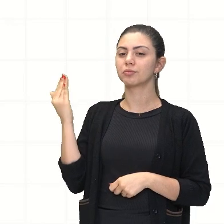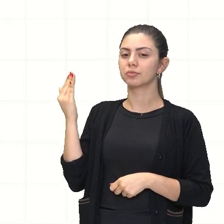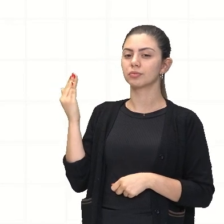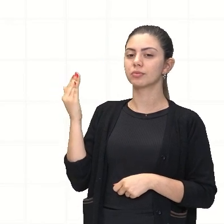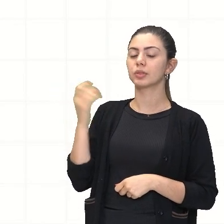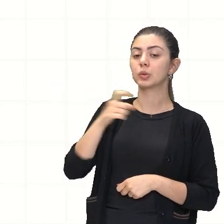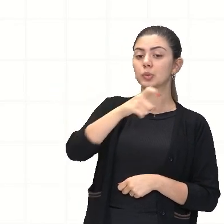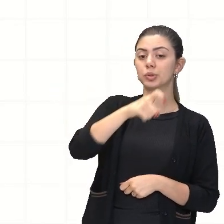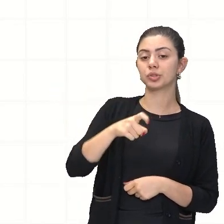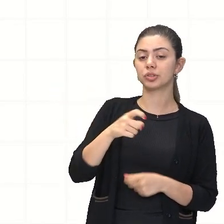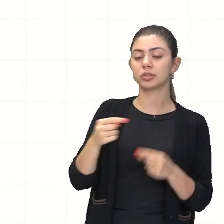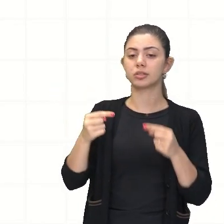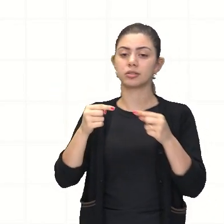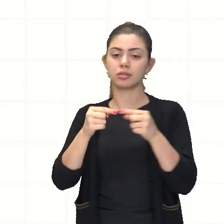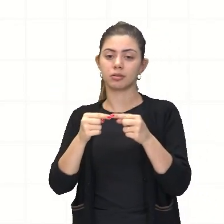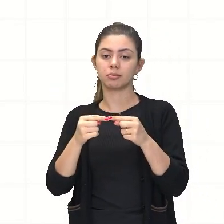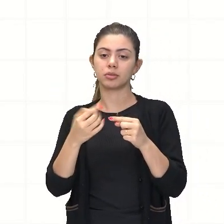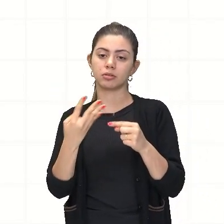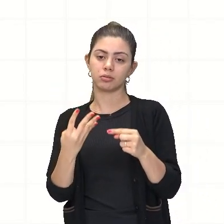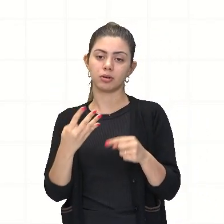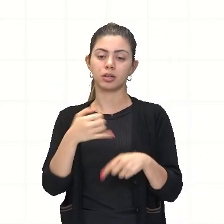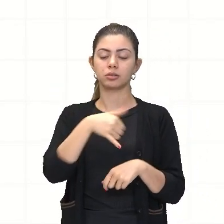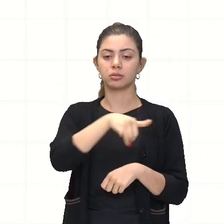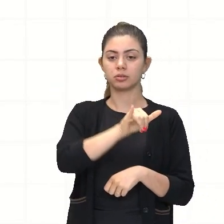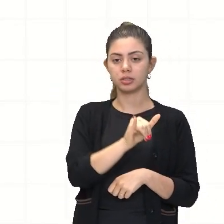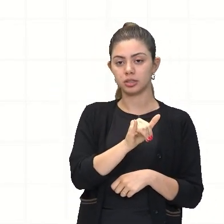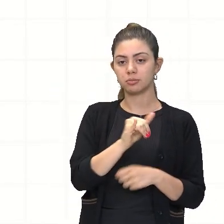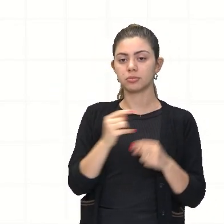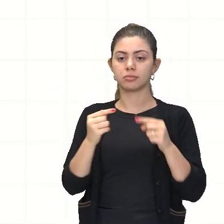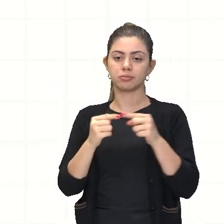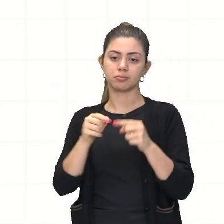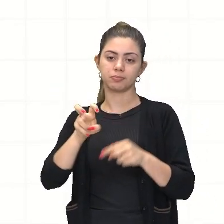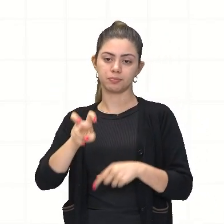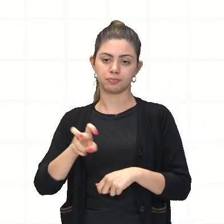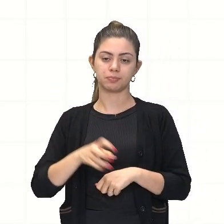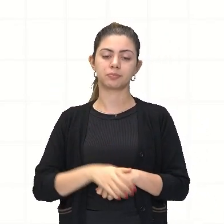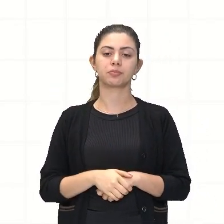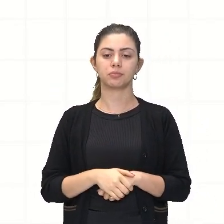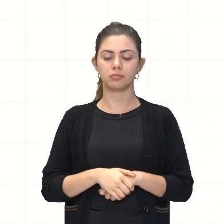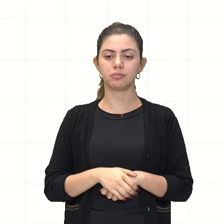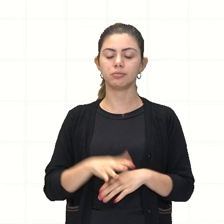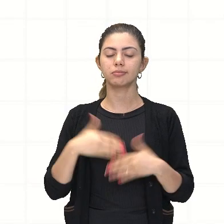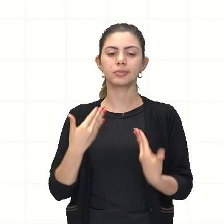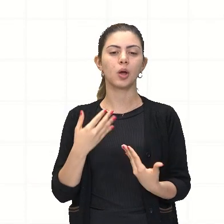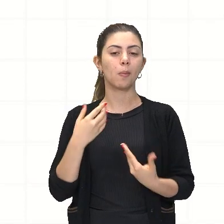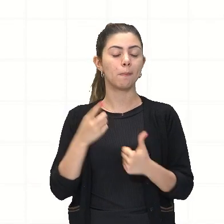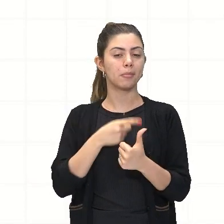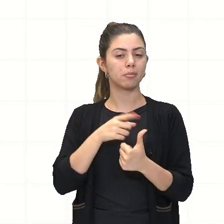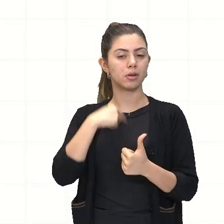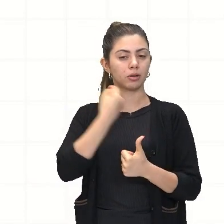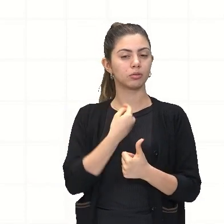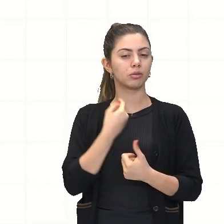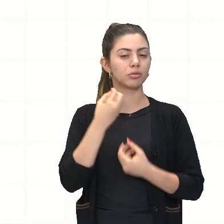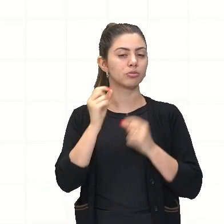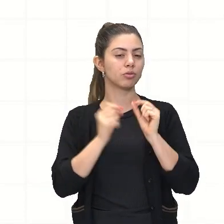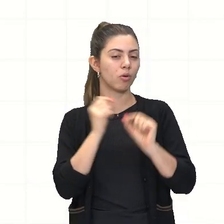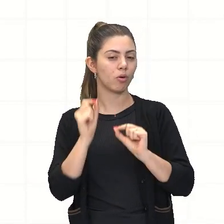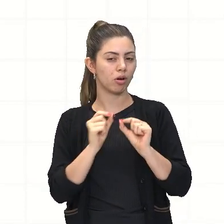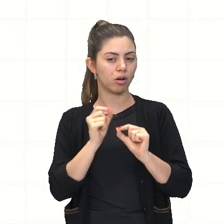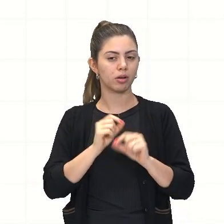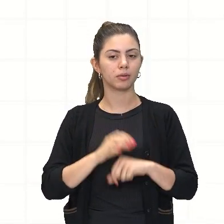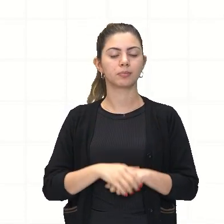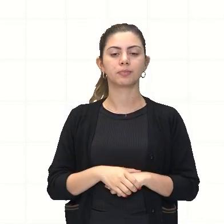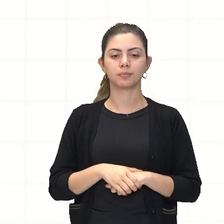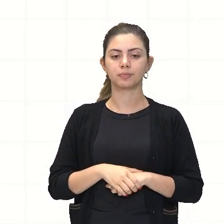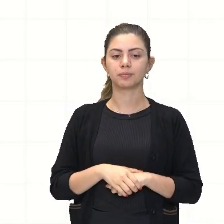vai ser 4 e o y vai ser 5. Então, o que eu vou fazer primeiro? Tá aqui a expressão, olha.